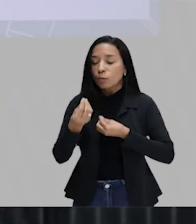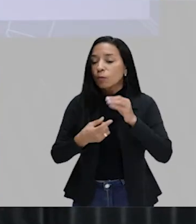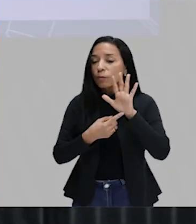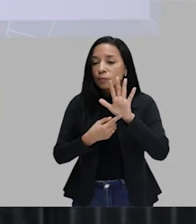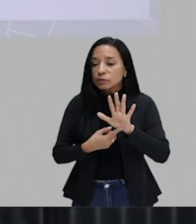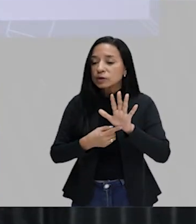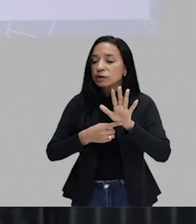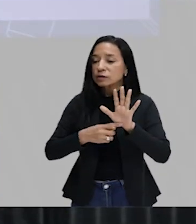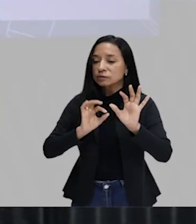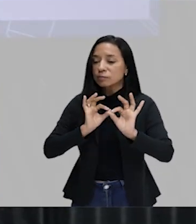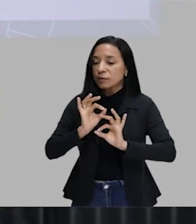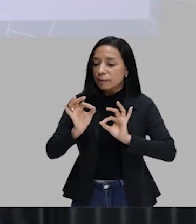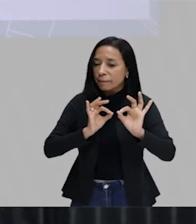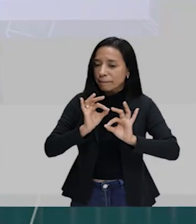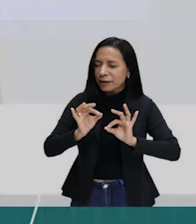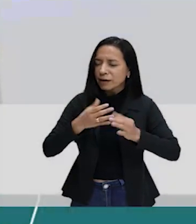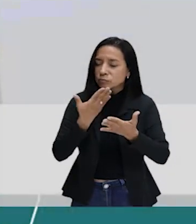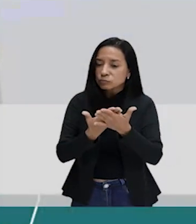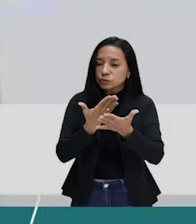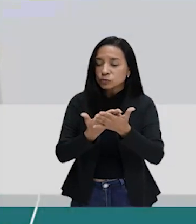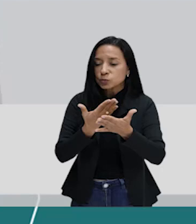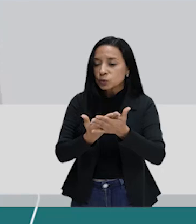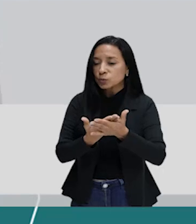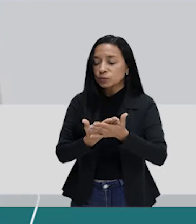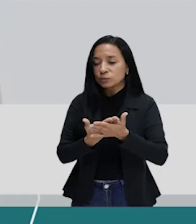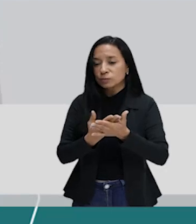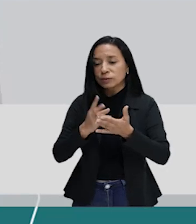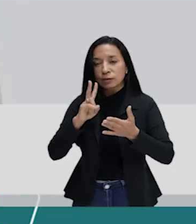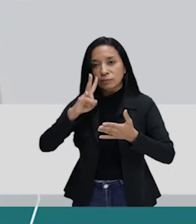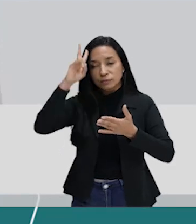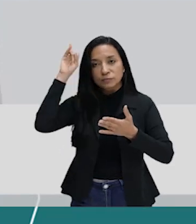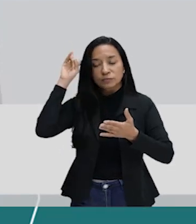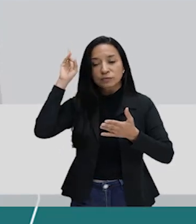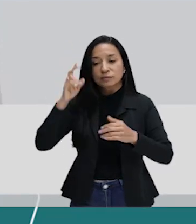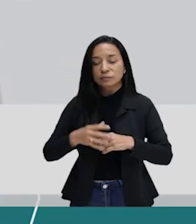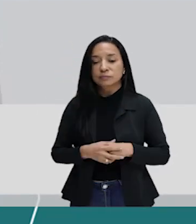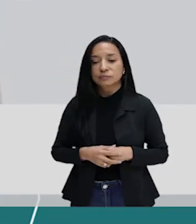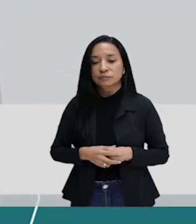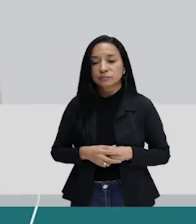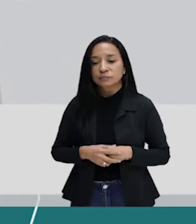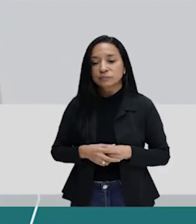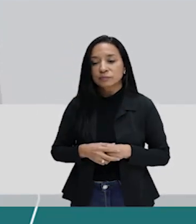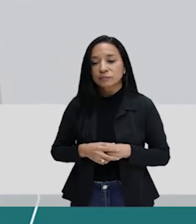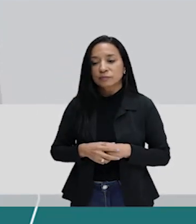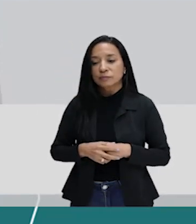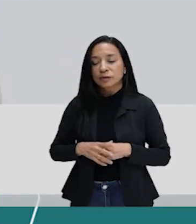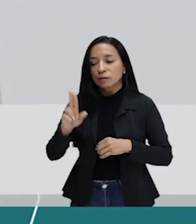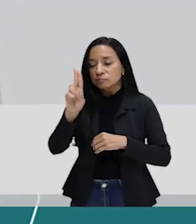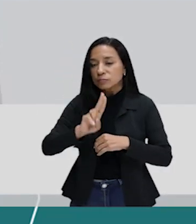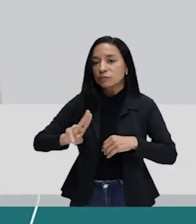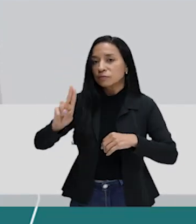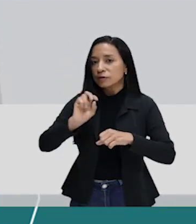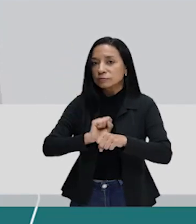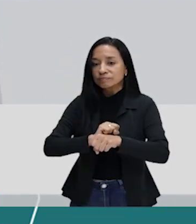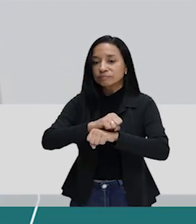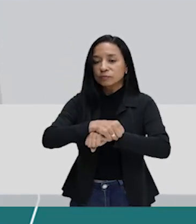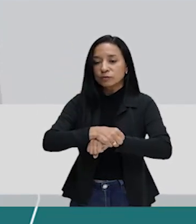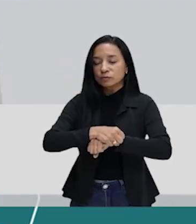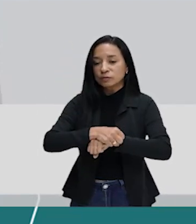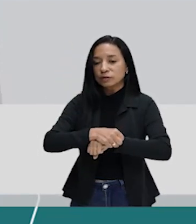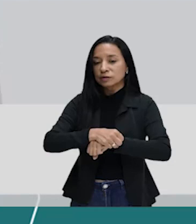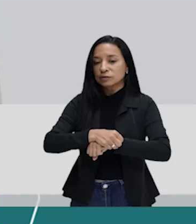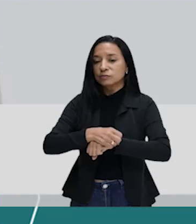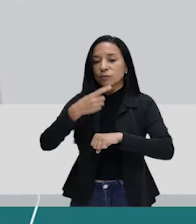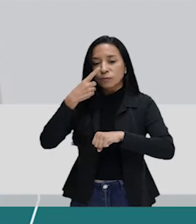vocês se preparam para o vestibular. Lá na universidade, na faculdade, vocês vão lidar